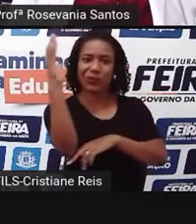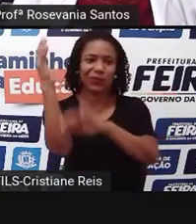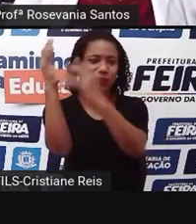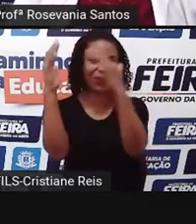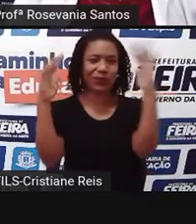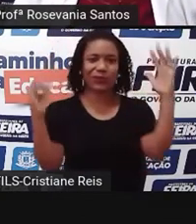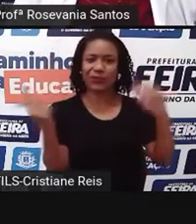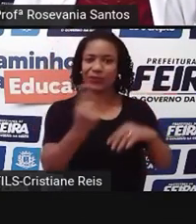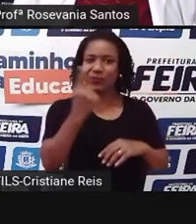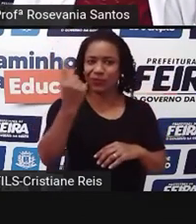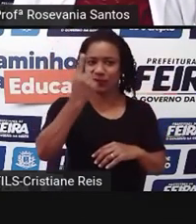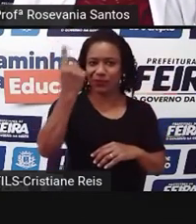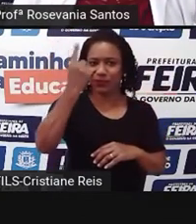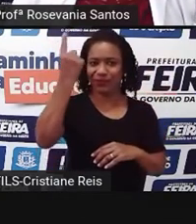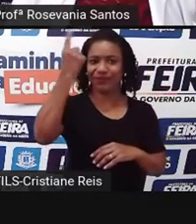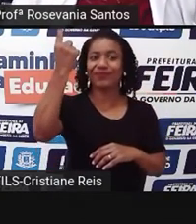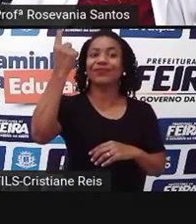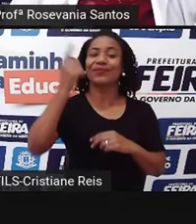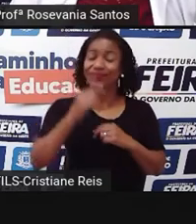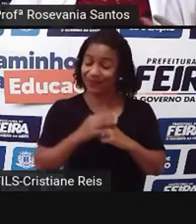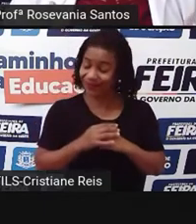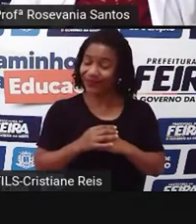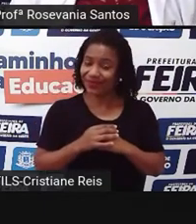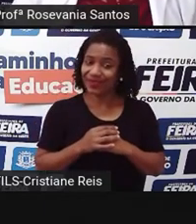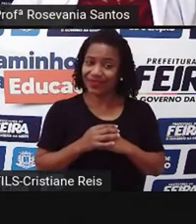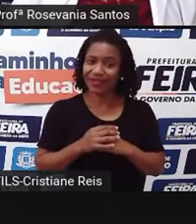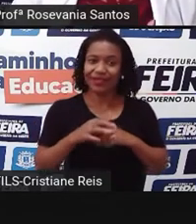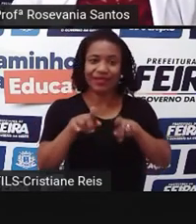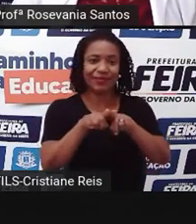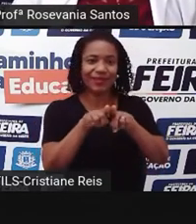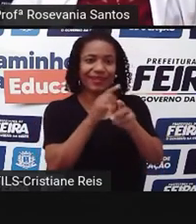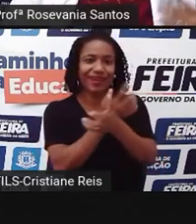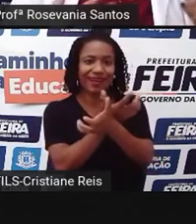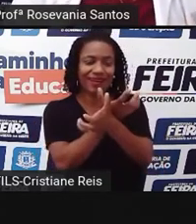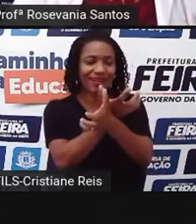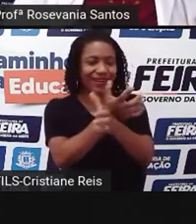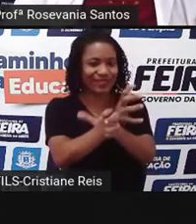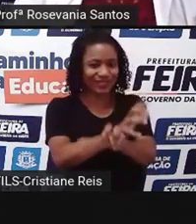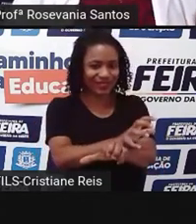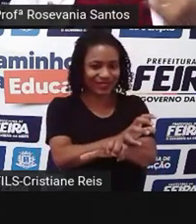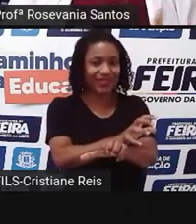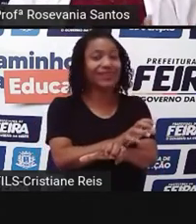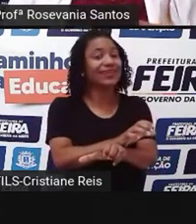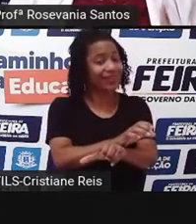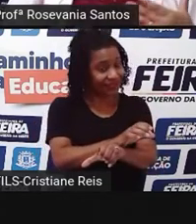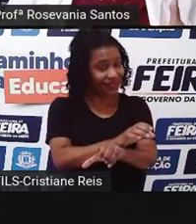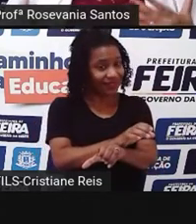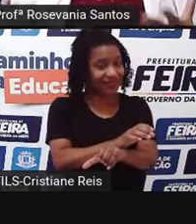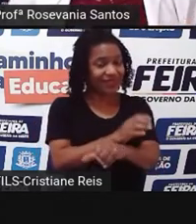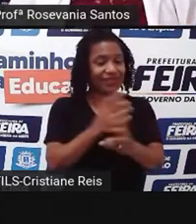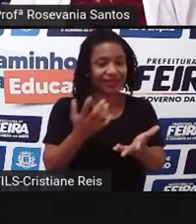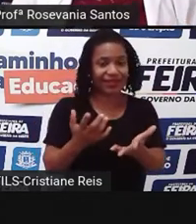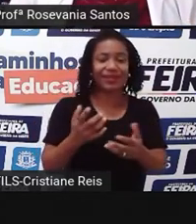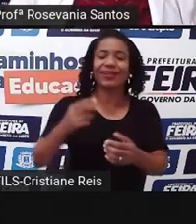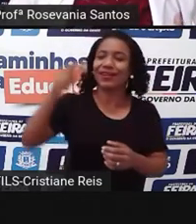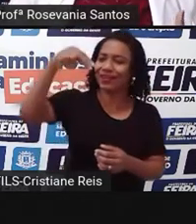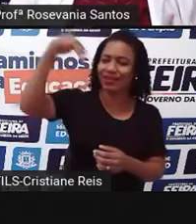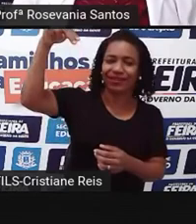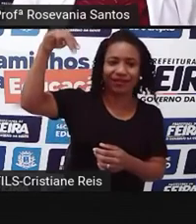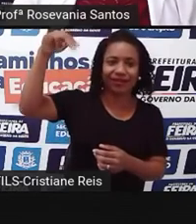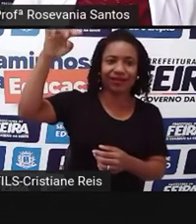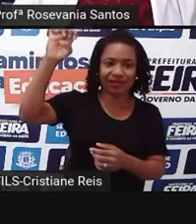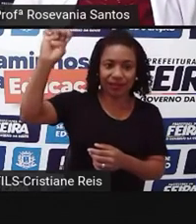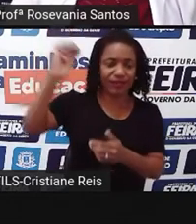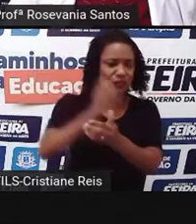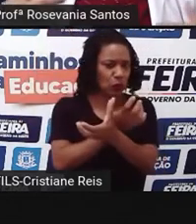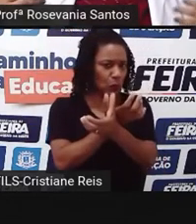E, por fim, nós temos a caatinga, que caracteriza tanto, né, o Nordeste, embora o Nordeste não seja só caatinga, mas nós